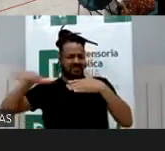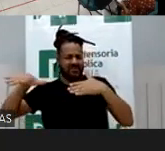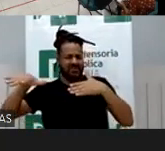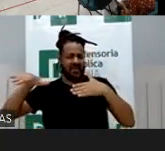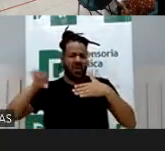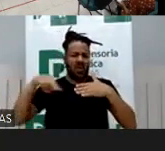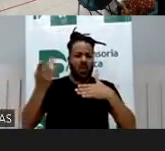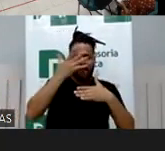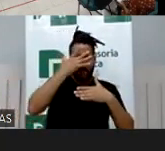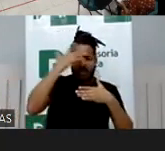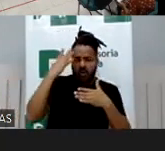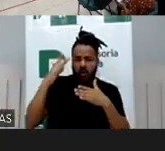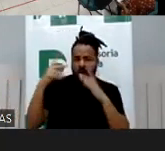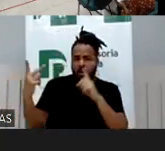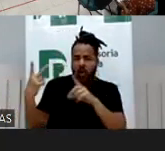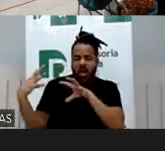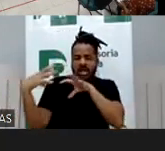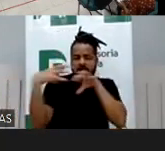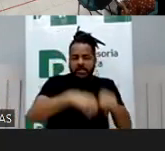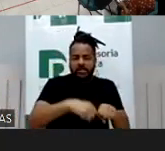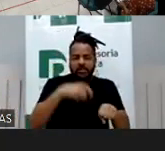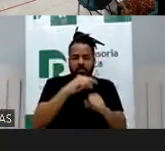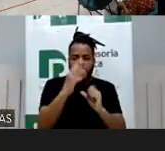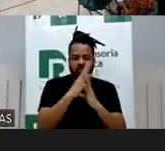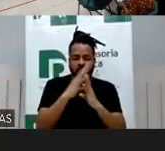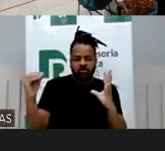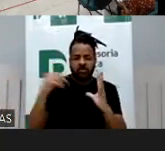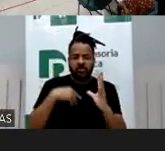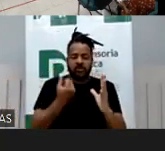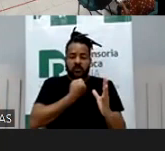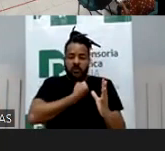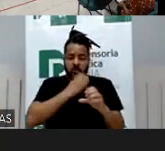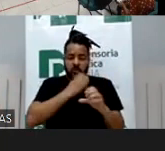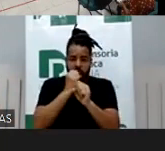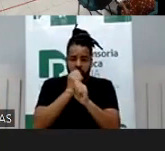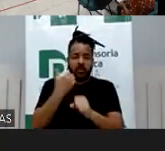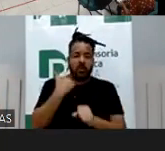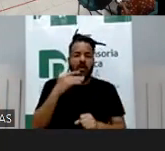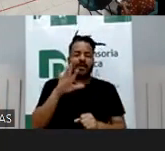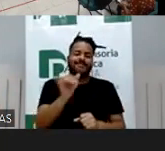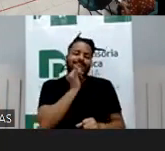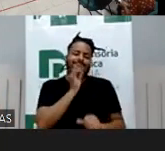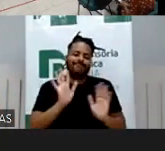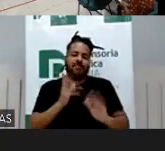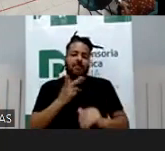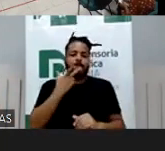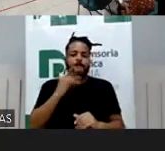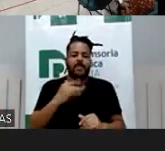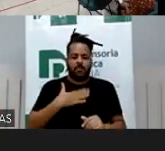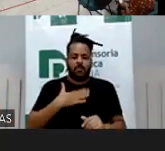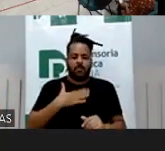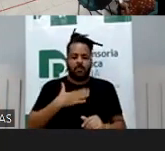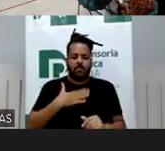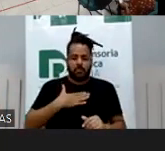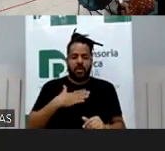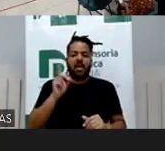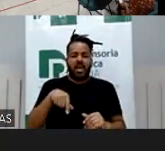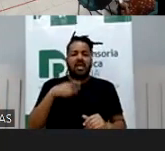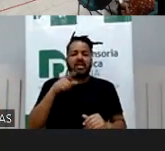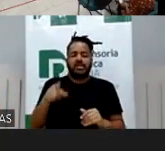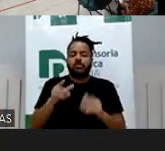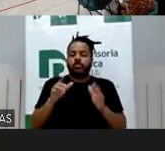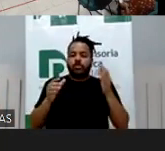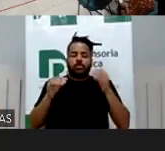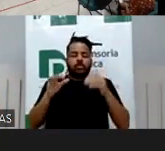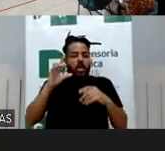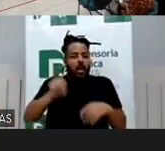um hacker invadir ali, uma clonagem da sua conta. O meu pai, vou dar um exemplo, meu pai é uma pessoa avessa a redes sociais.